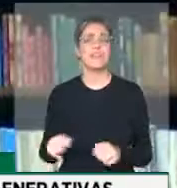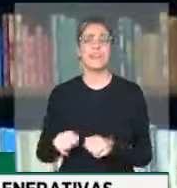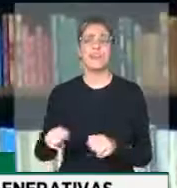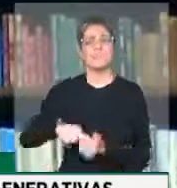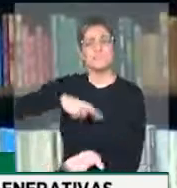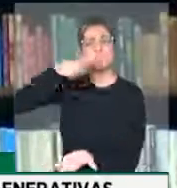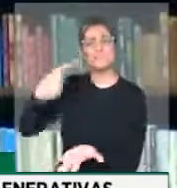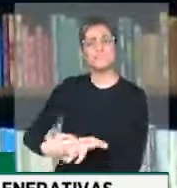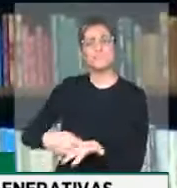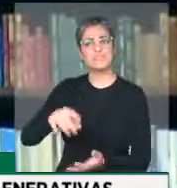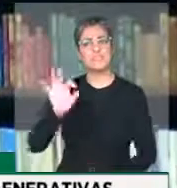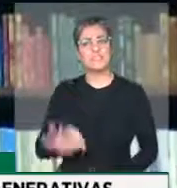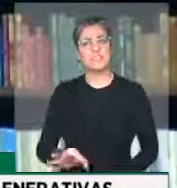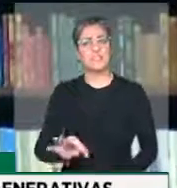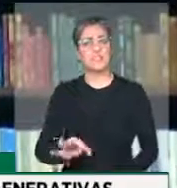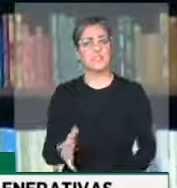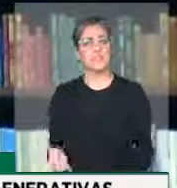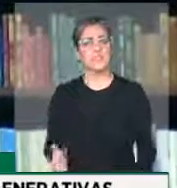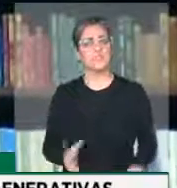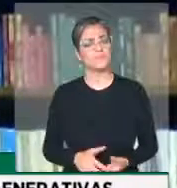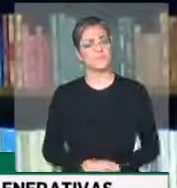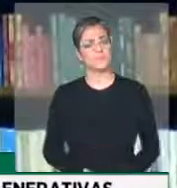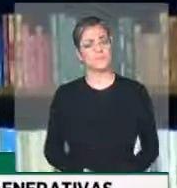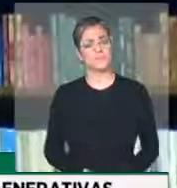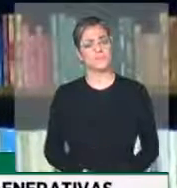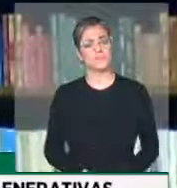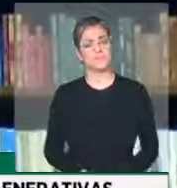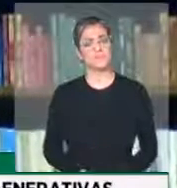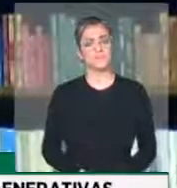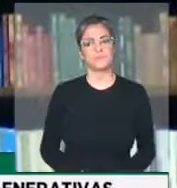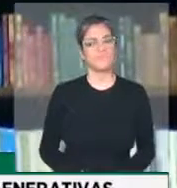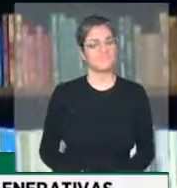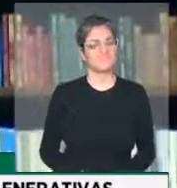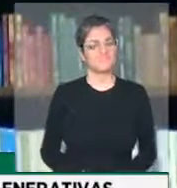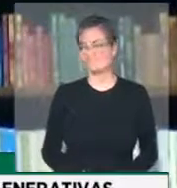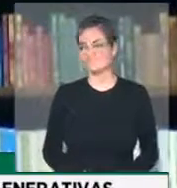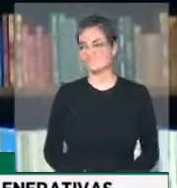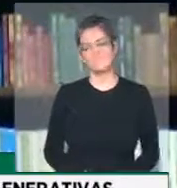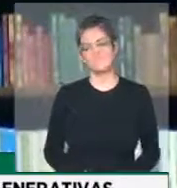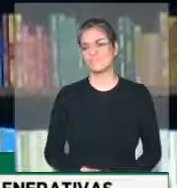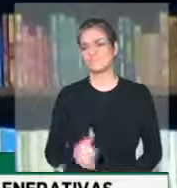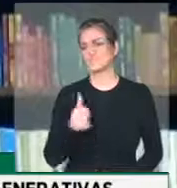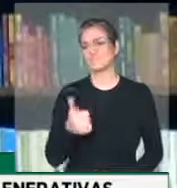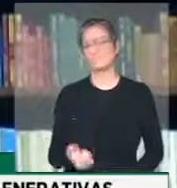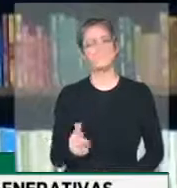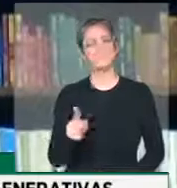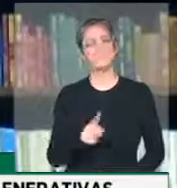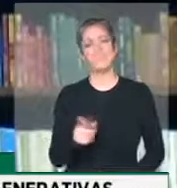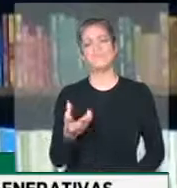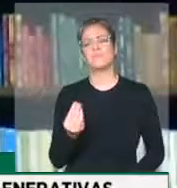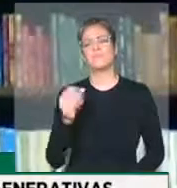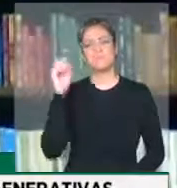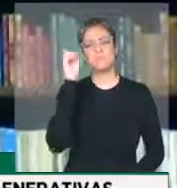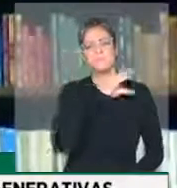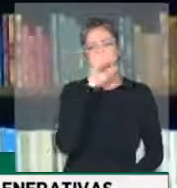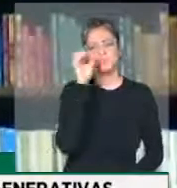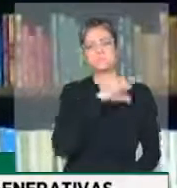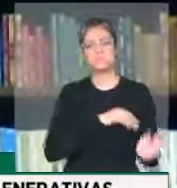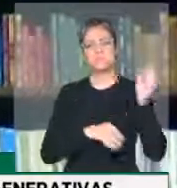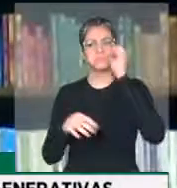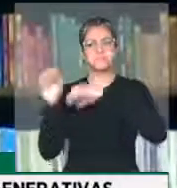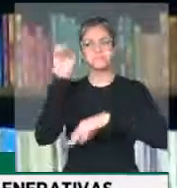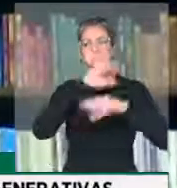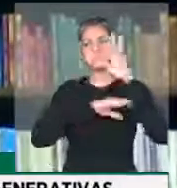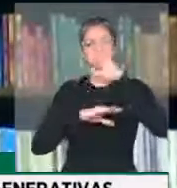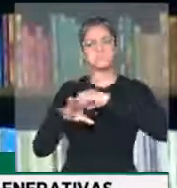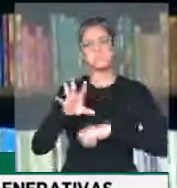manifestações, eu diria, infelizes, intempestivas, frequentes do